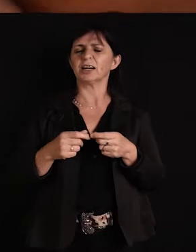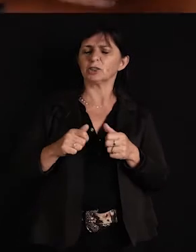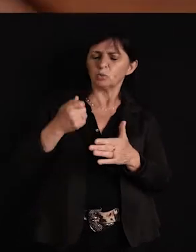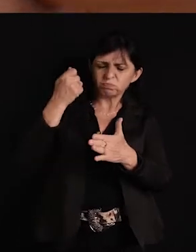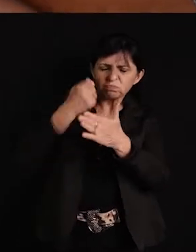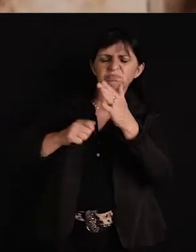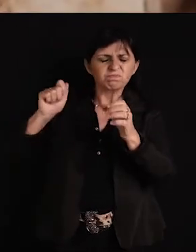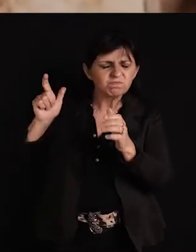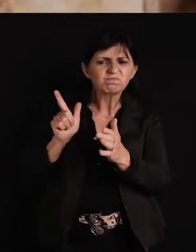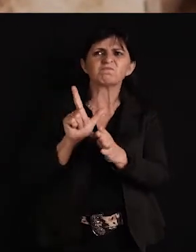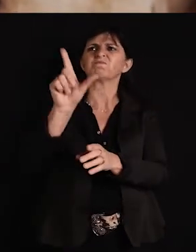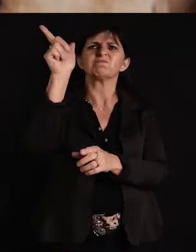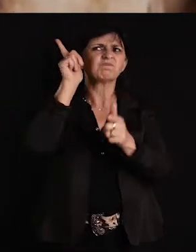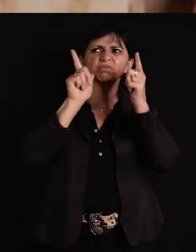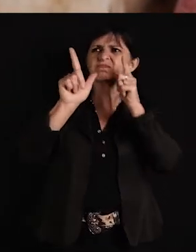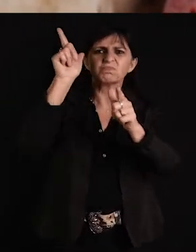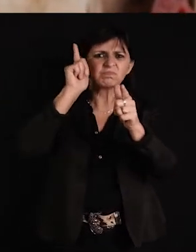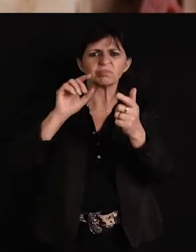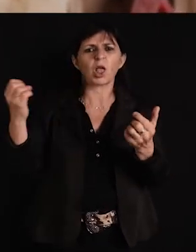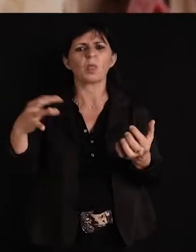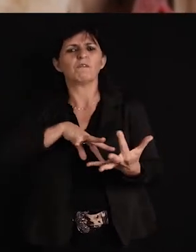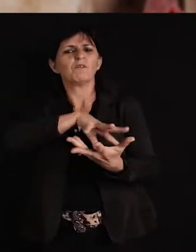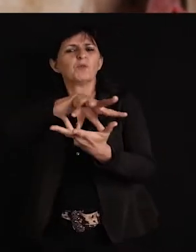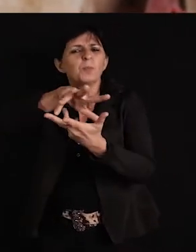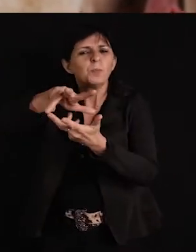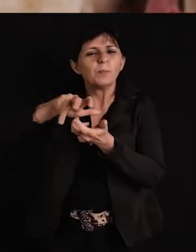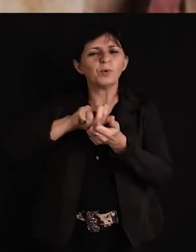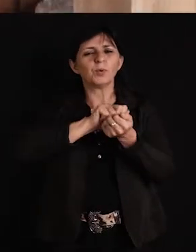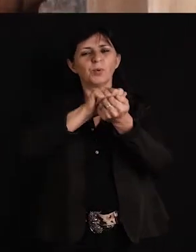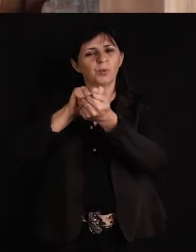Desbravando novos mundos, os birivas,